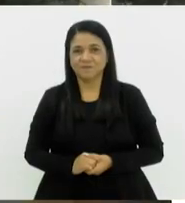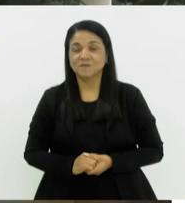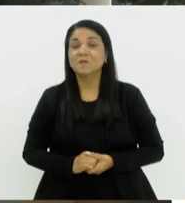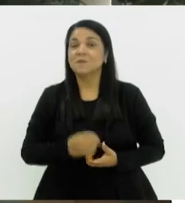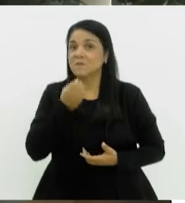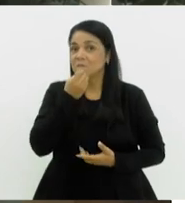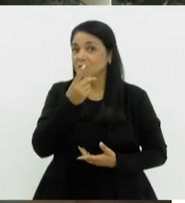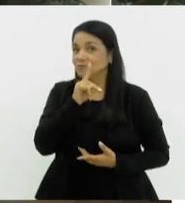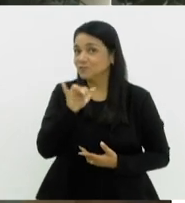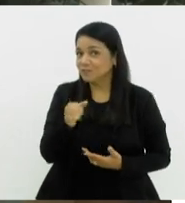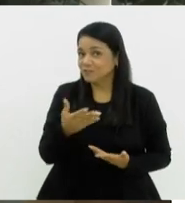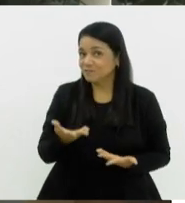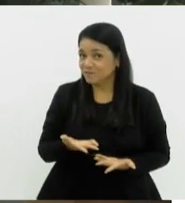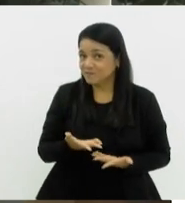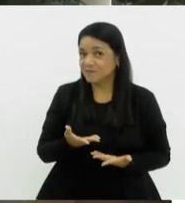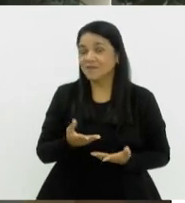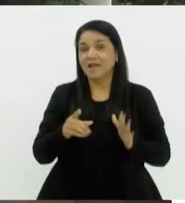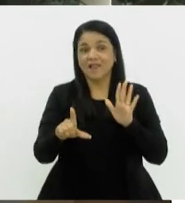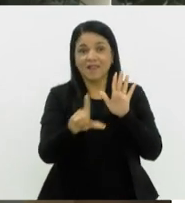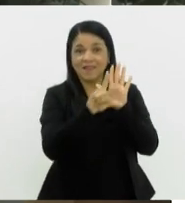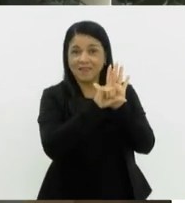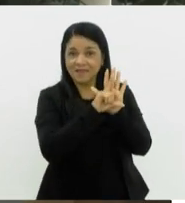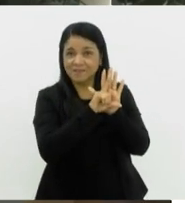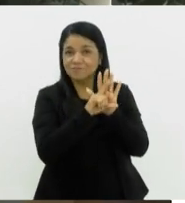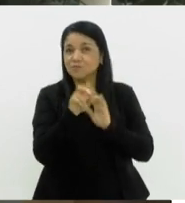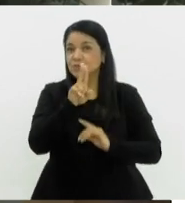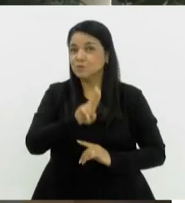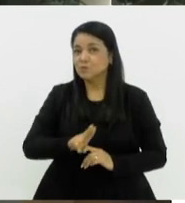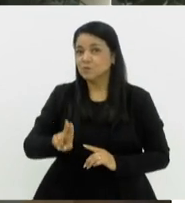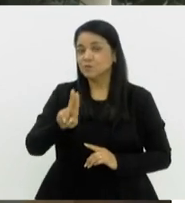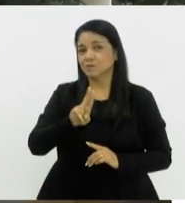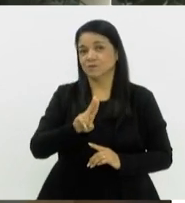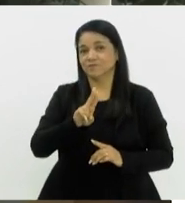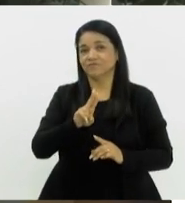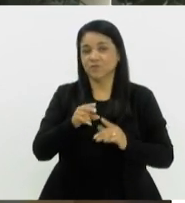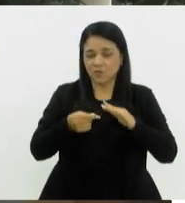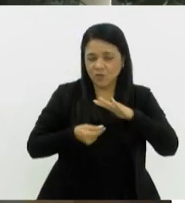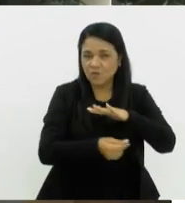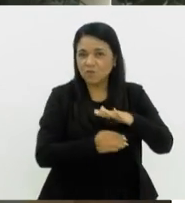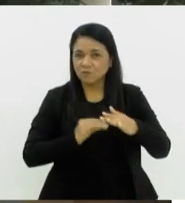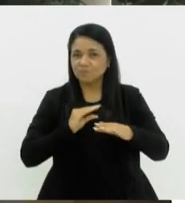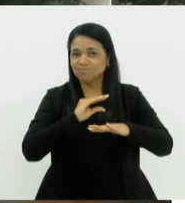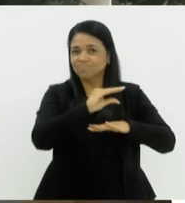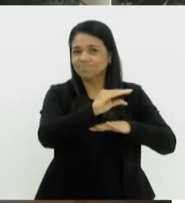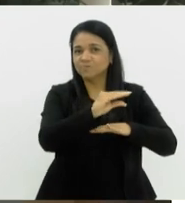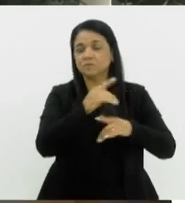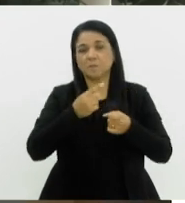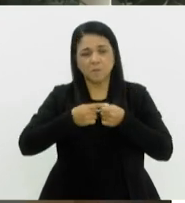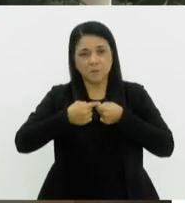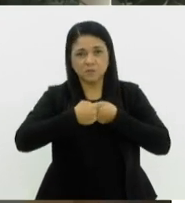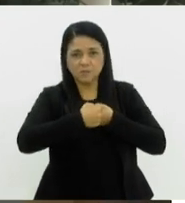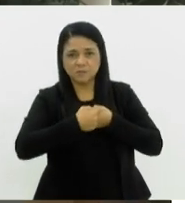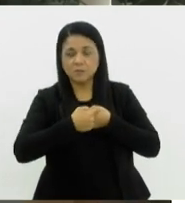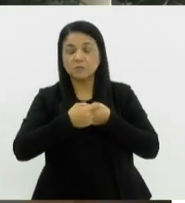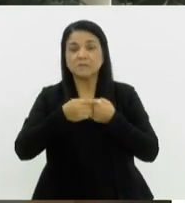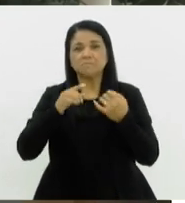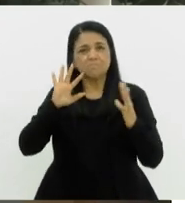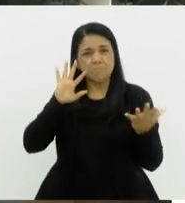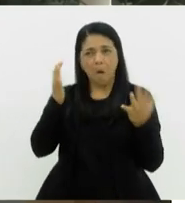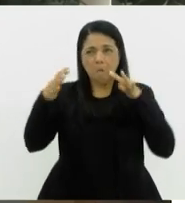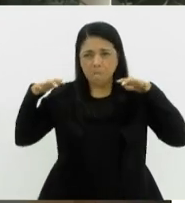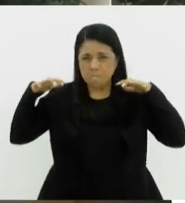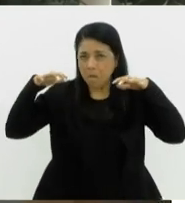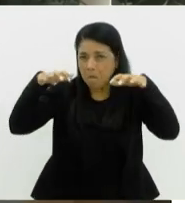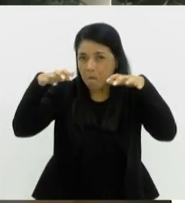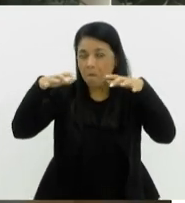Bom Dia Alerj, lei que permite a utilização dos fundos do recurso de recuperação dos municípios em caso de calamidades públicas